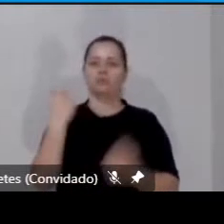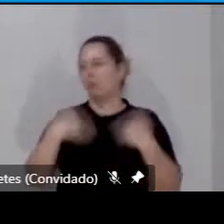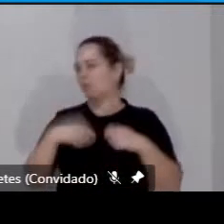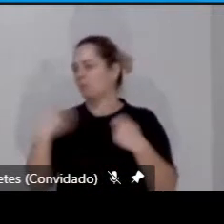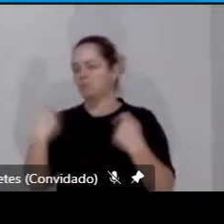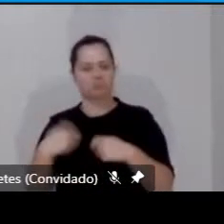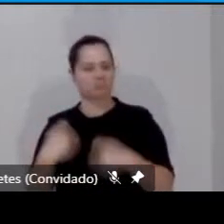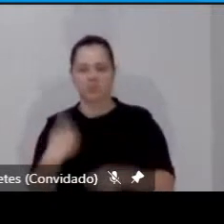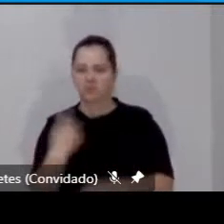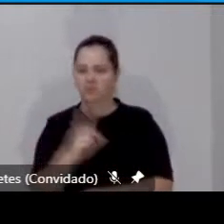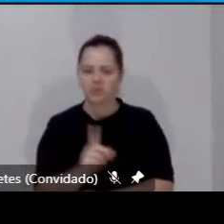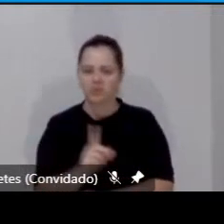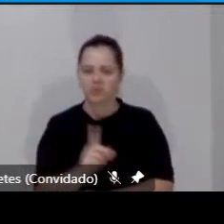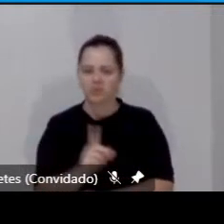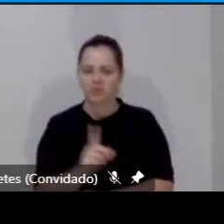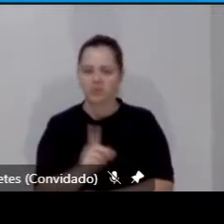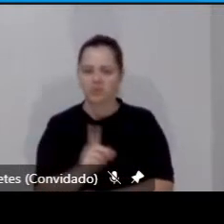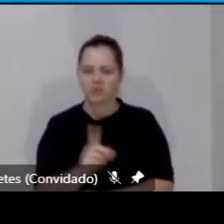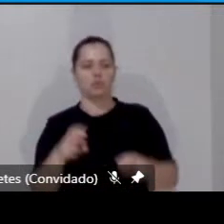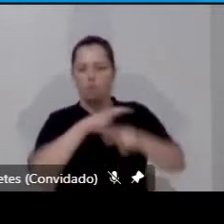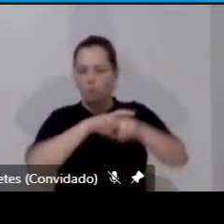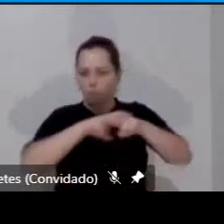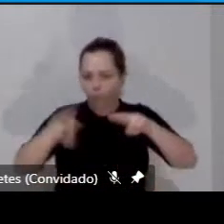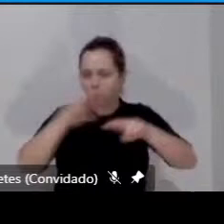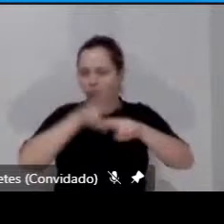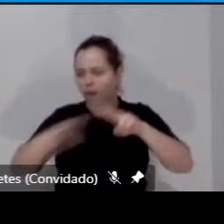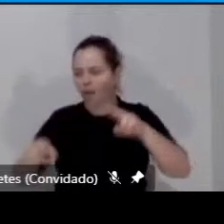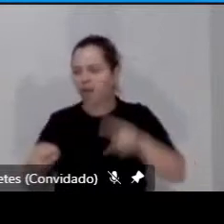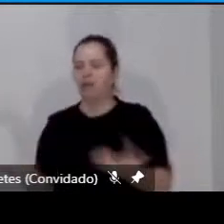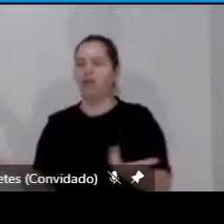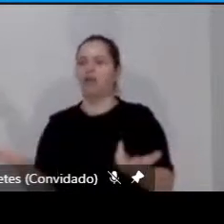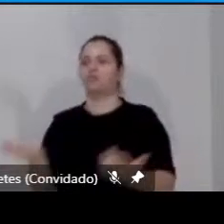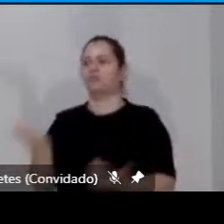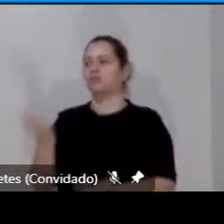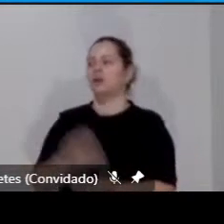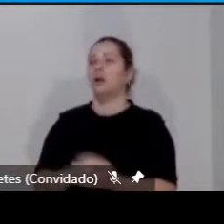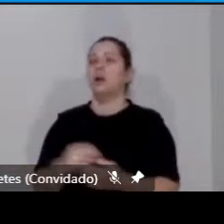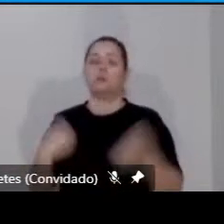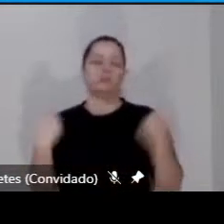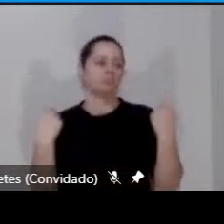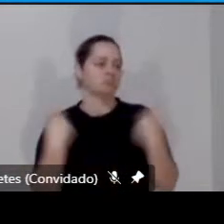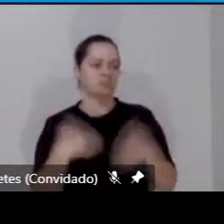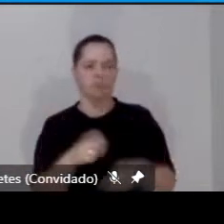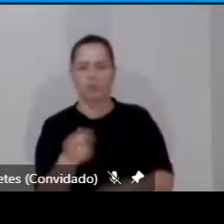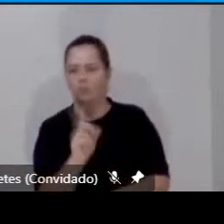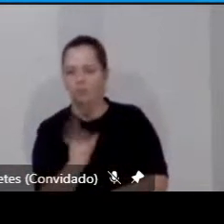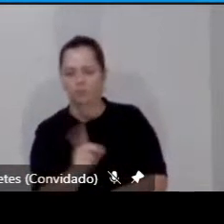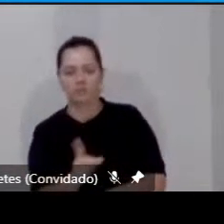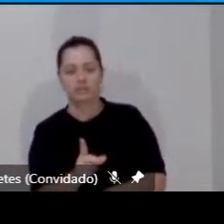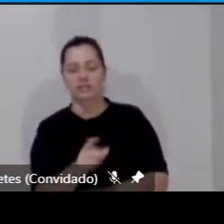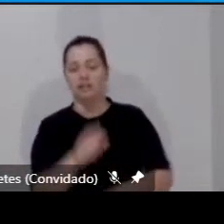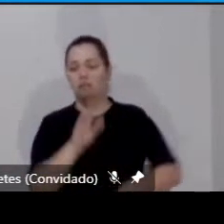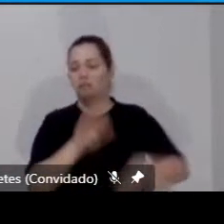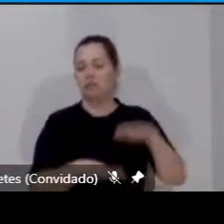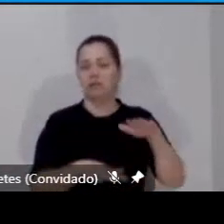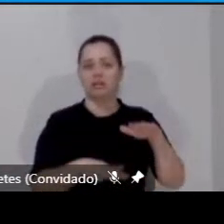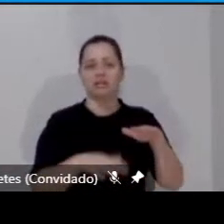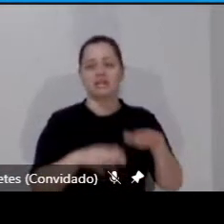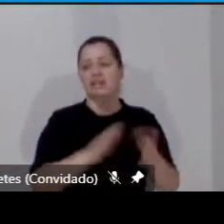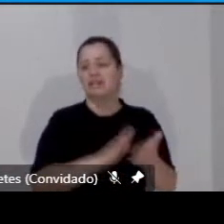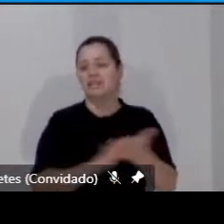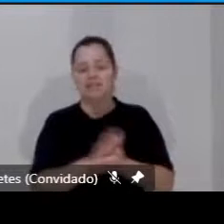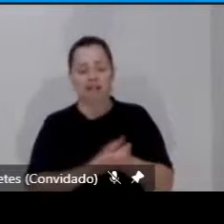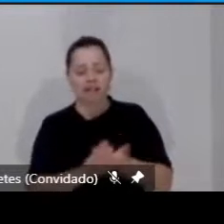alimentação elétrica, não dependia de canais, de